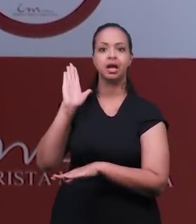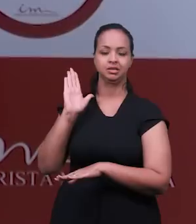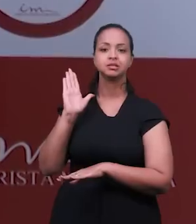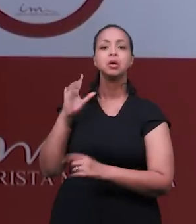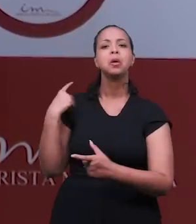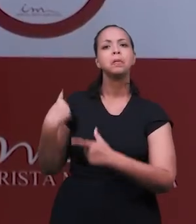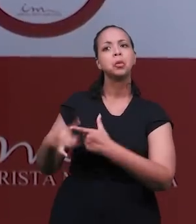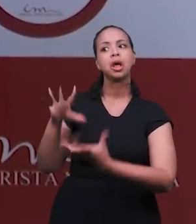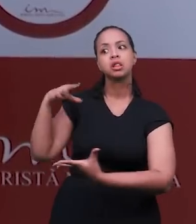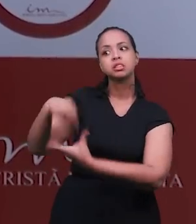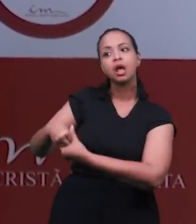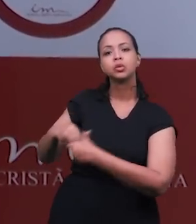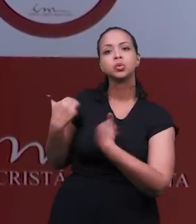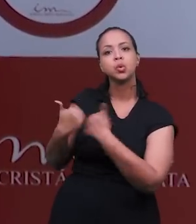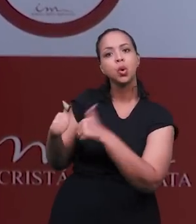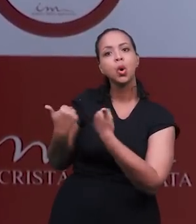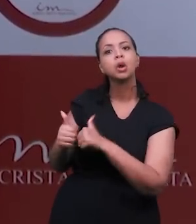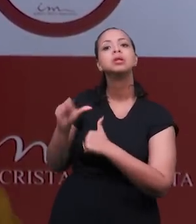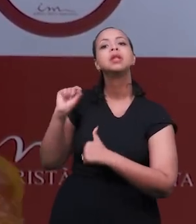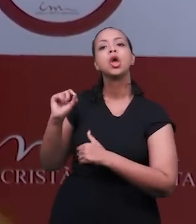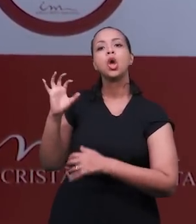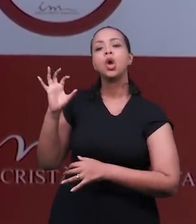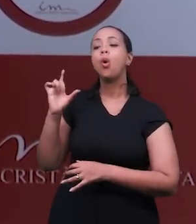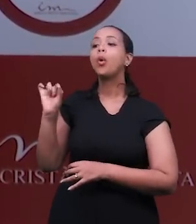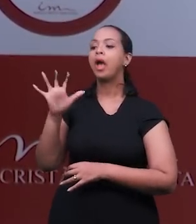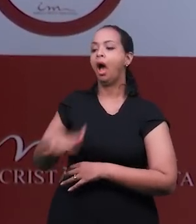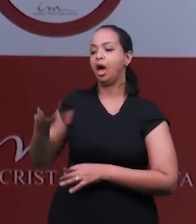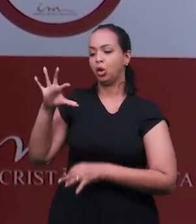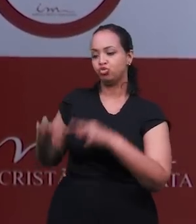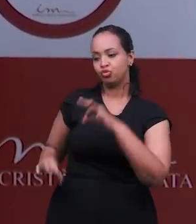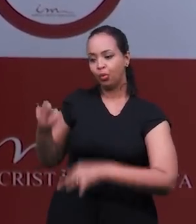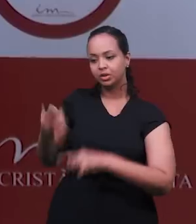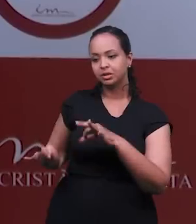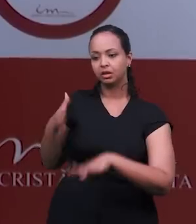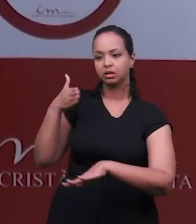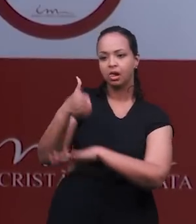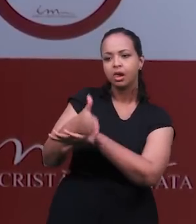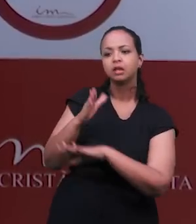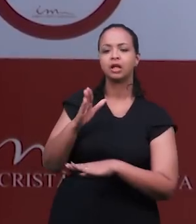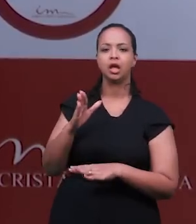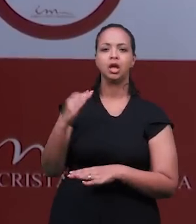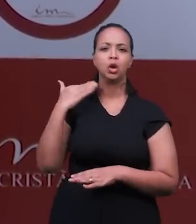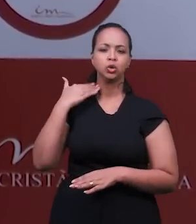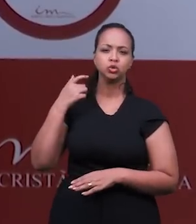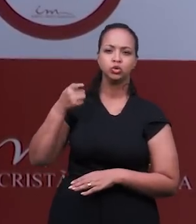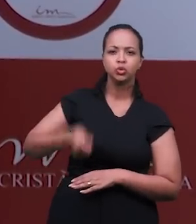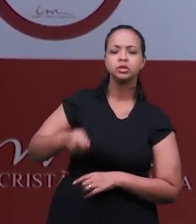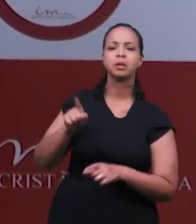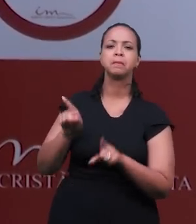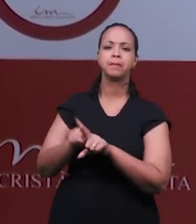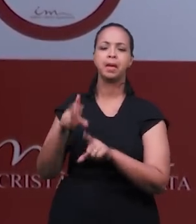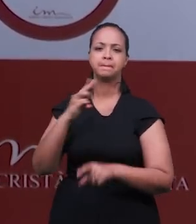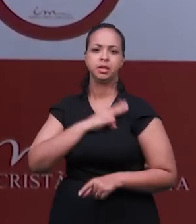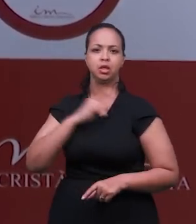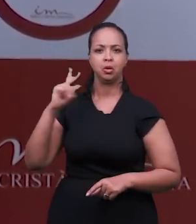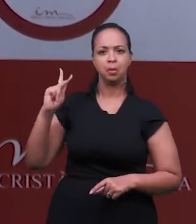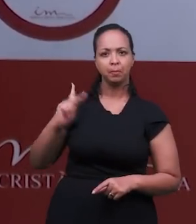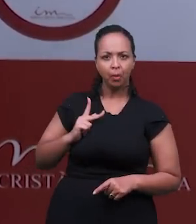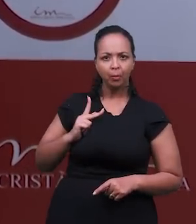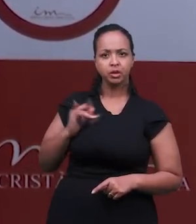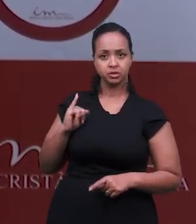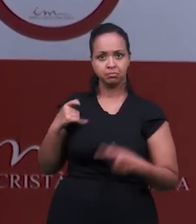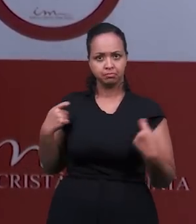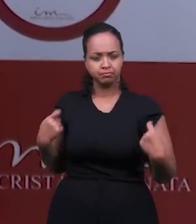verdade. Porque dentro dele é um juizado itinerante. Lá dentro tem a sala do juiz, a sala do Ministério Público, quando